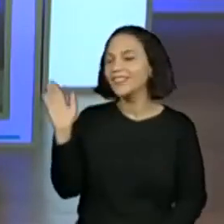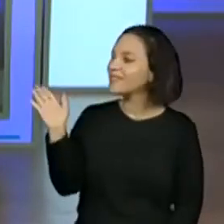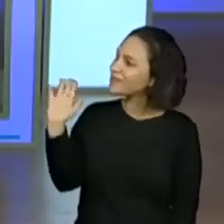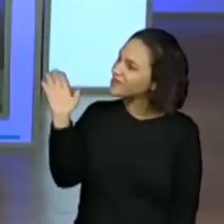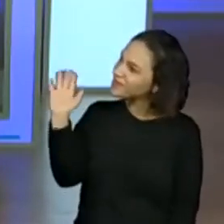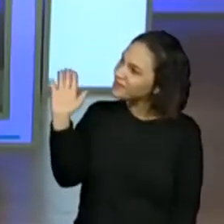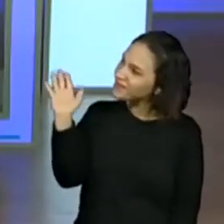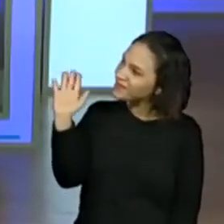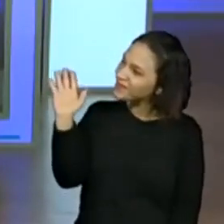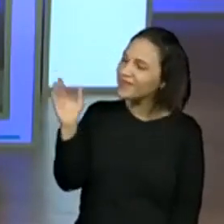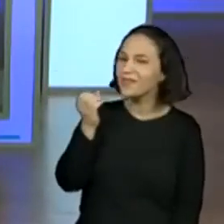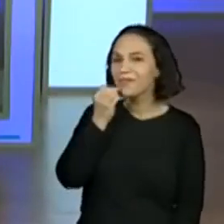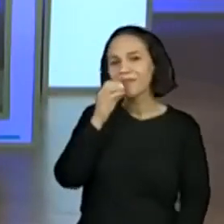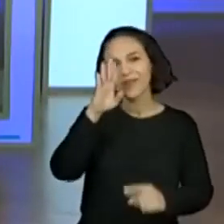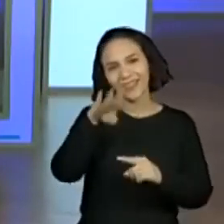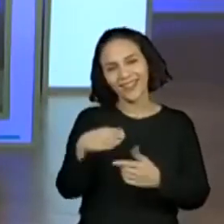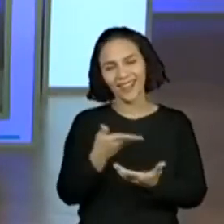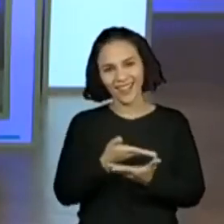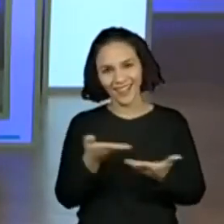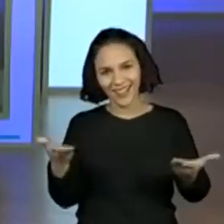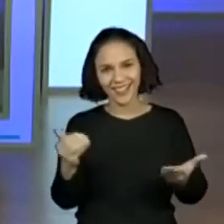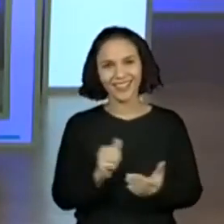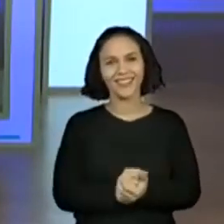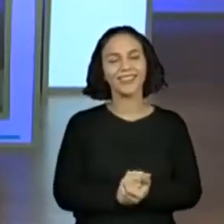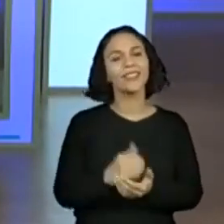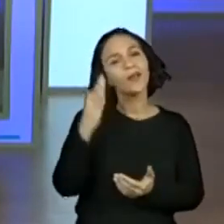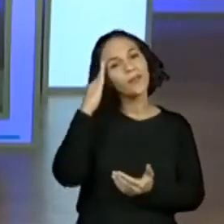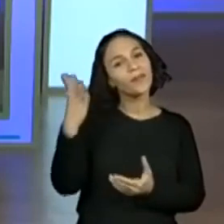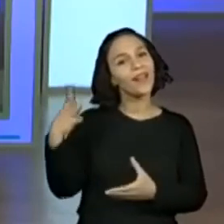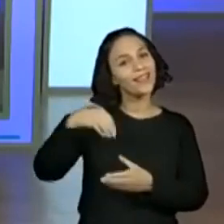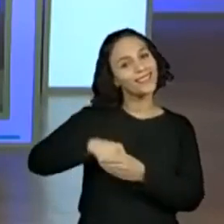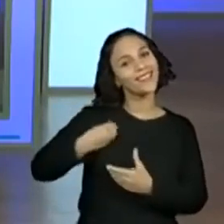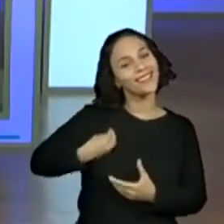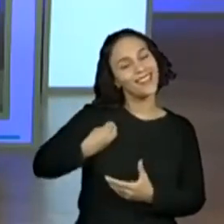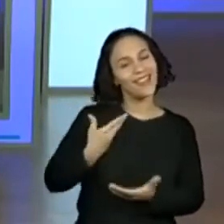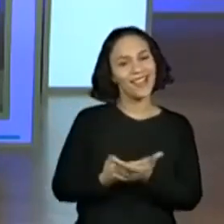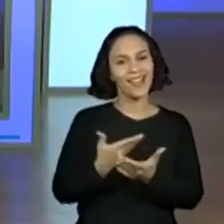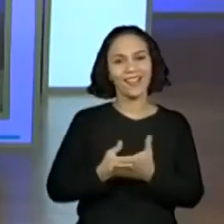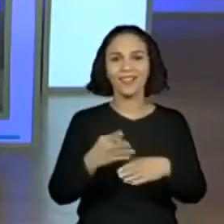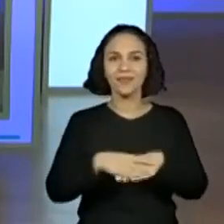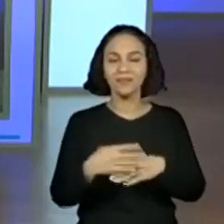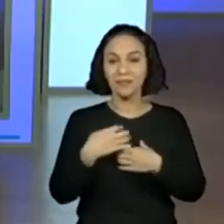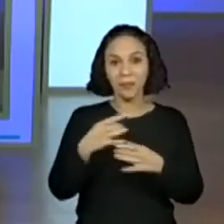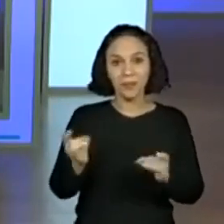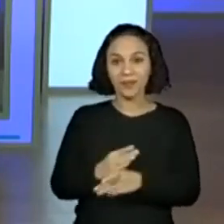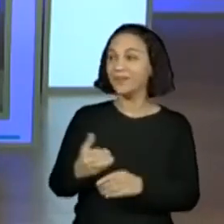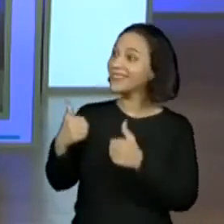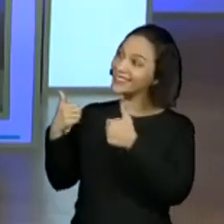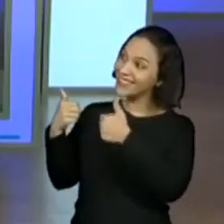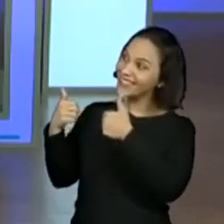Olá, Raíssa, boa tarde. Muito obrigada por estar na nossa aula de matemática. E você está preparada?